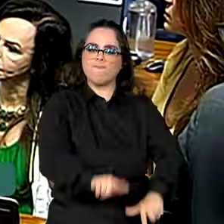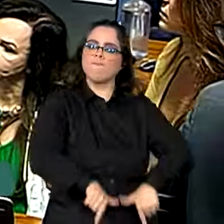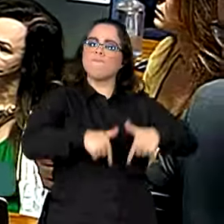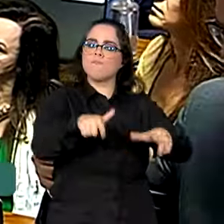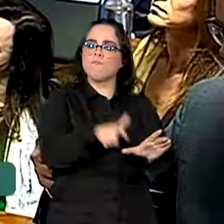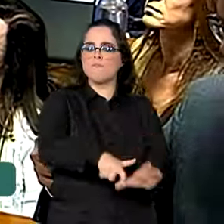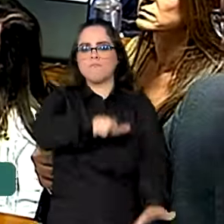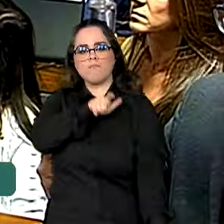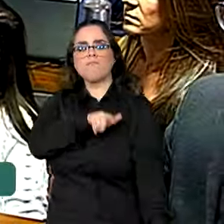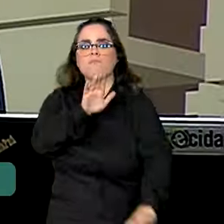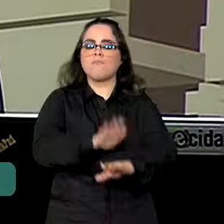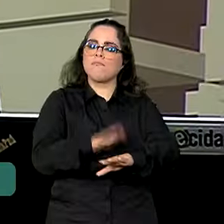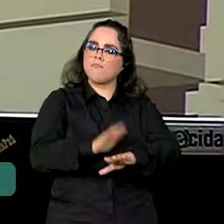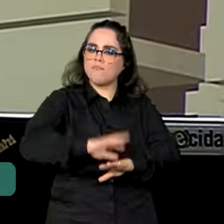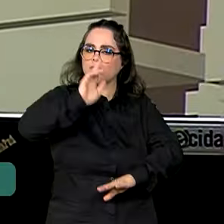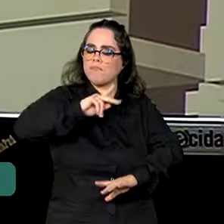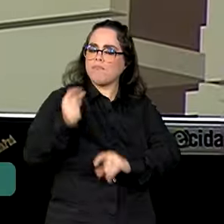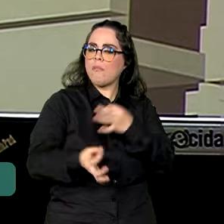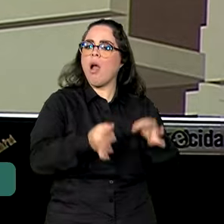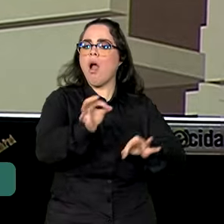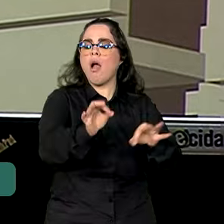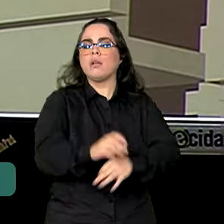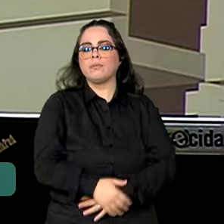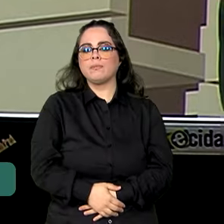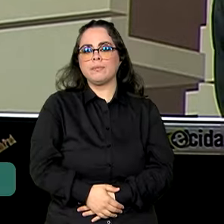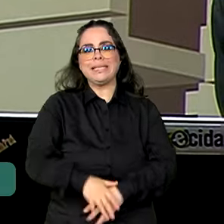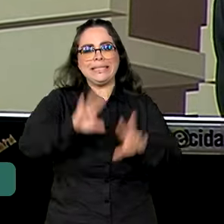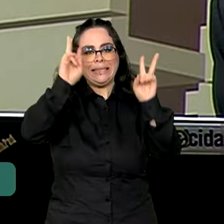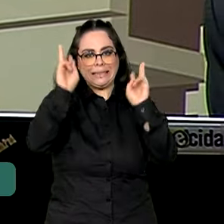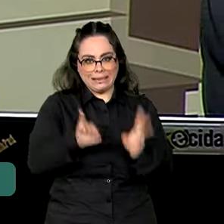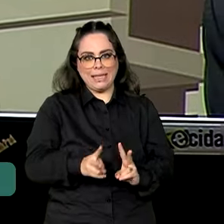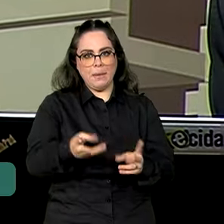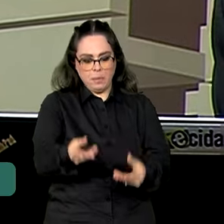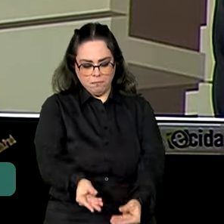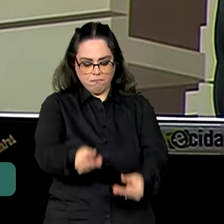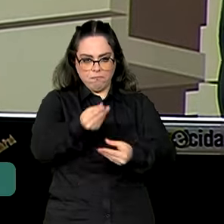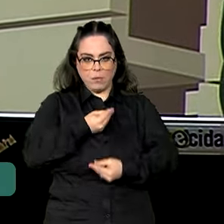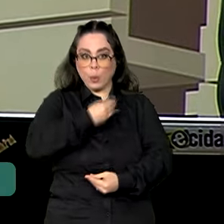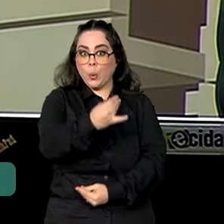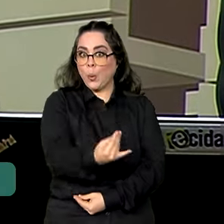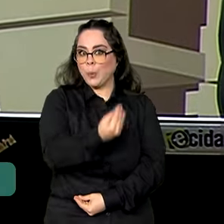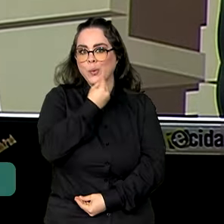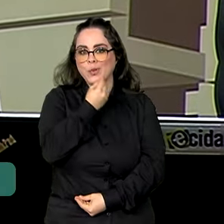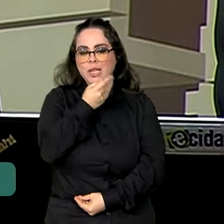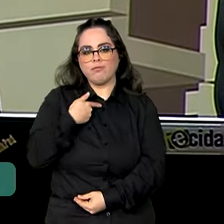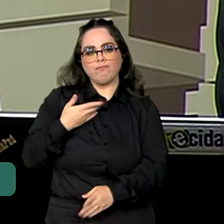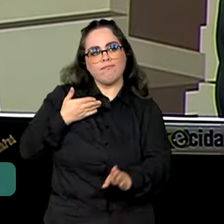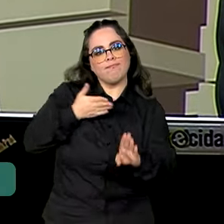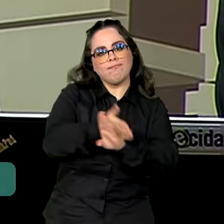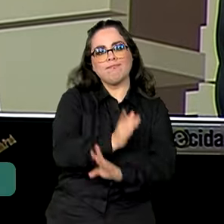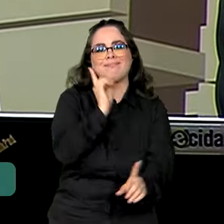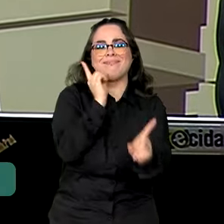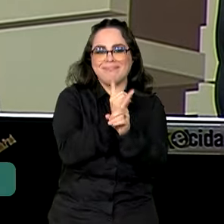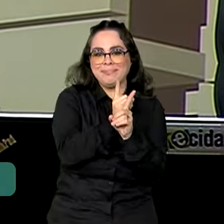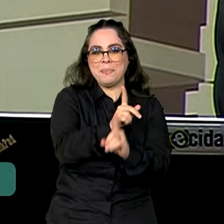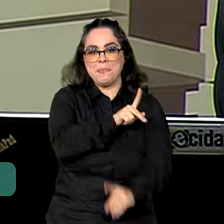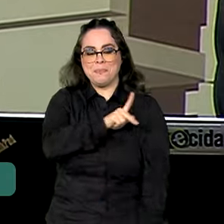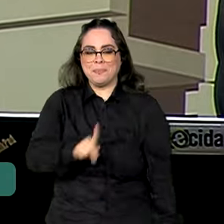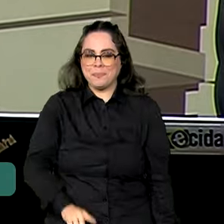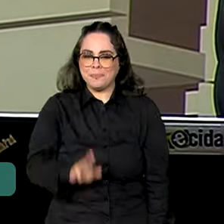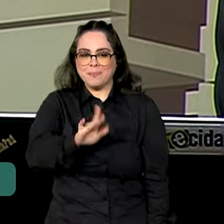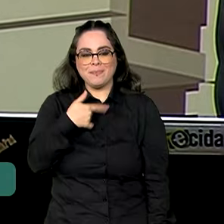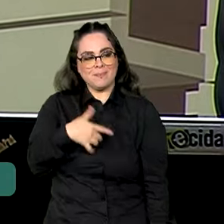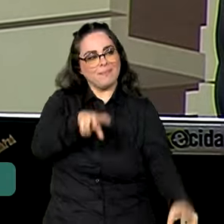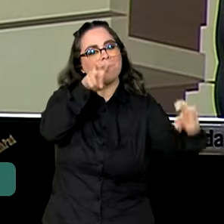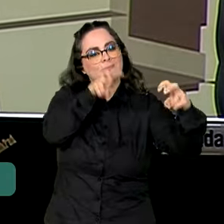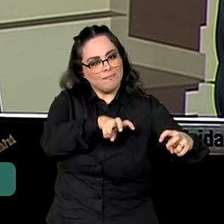independência no cargo. Toda vez que me foi concedida a oportunidade de encontrar o presidente Lula, eu